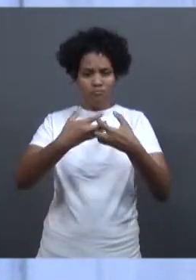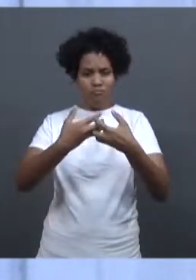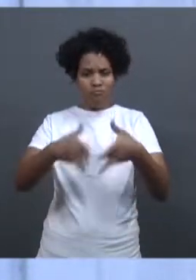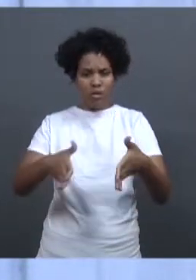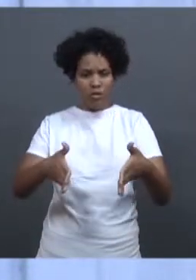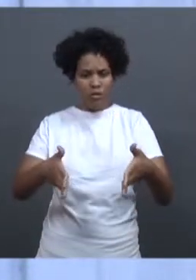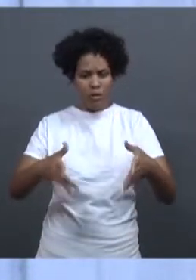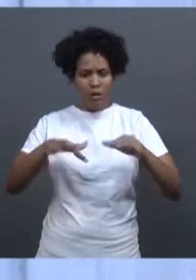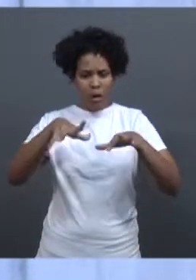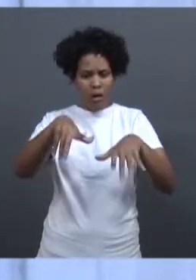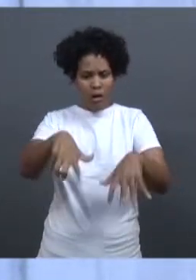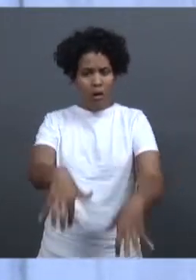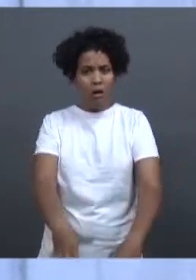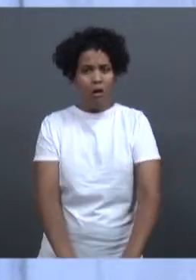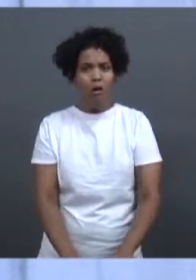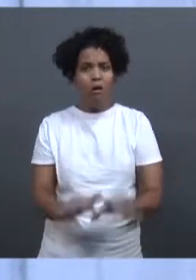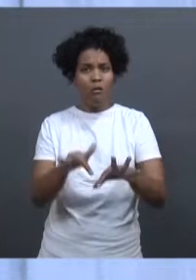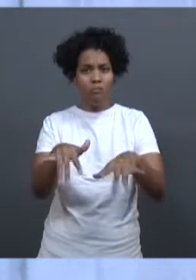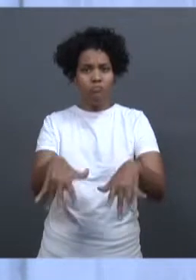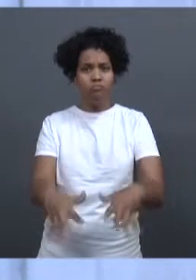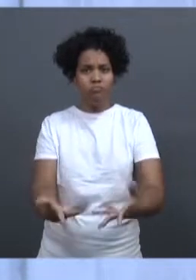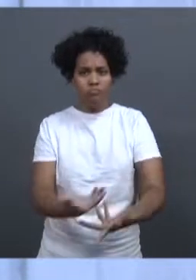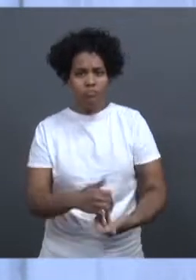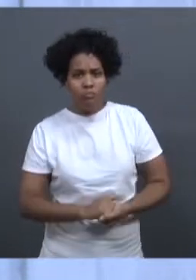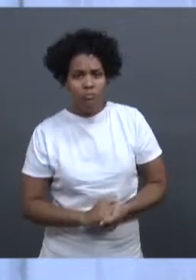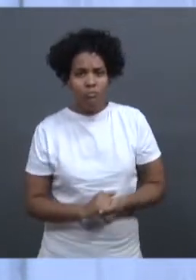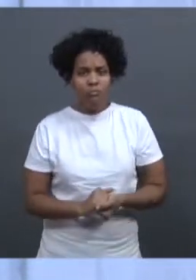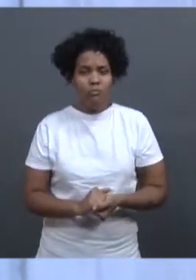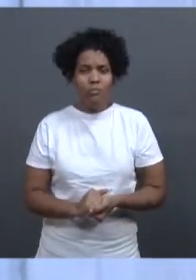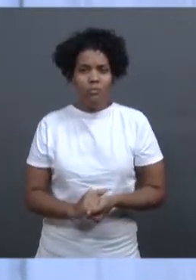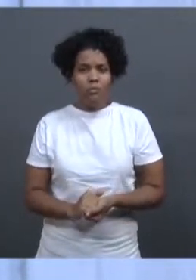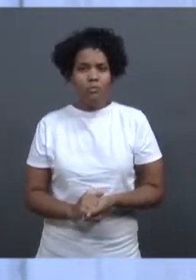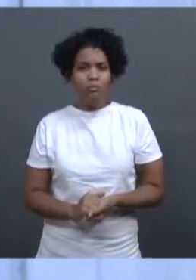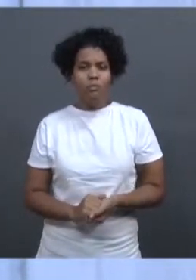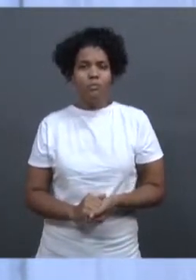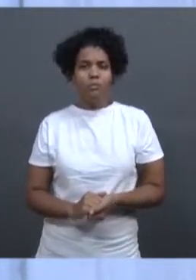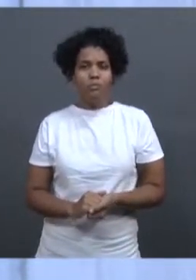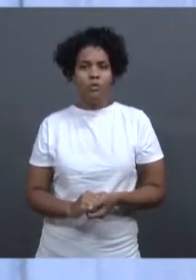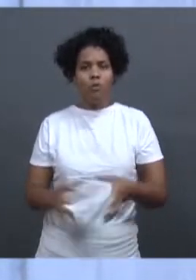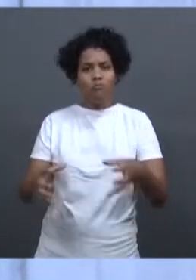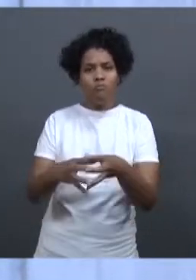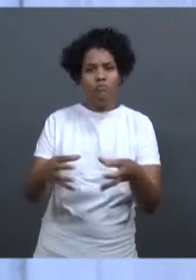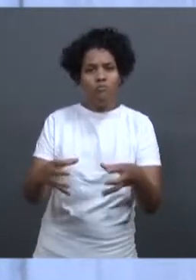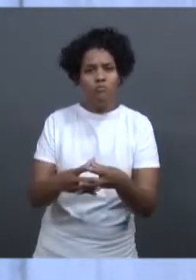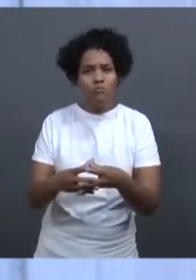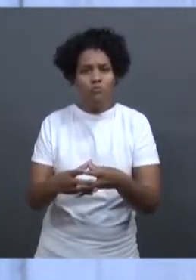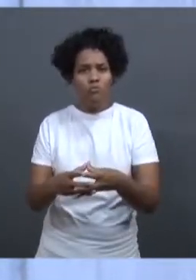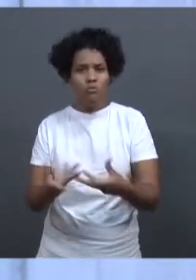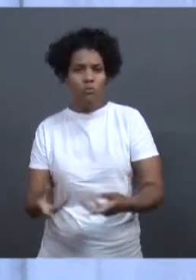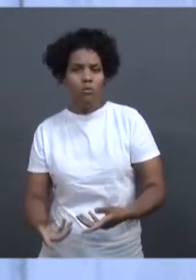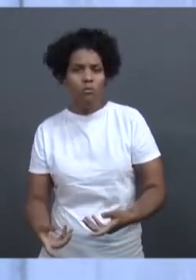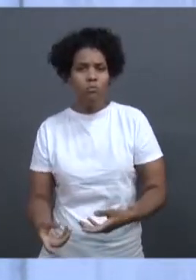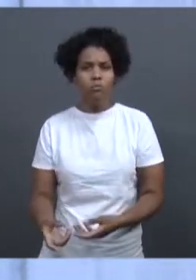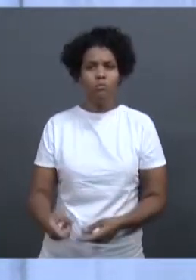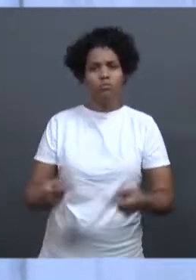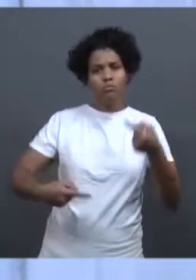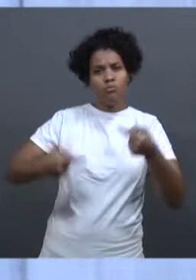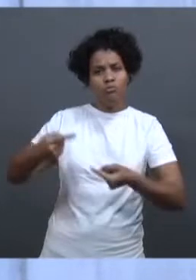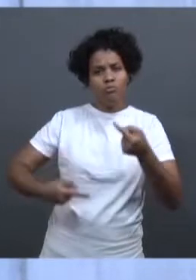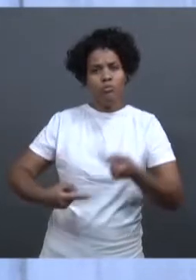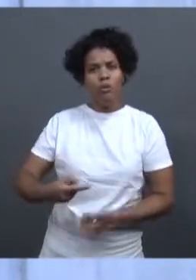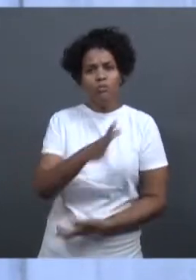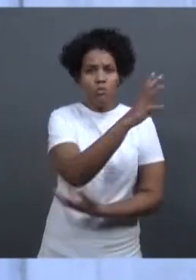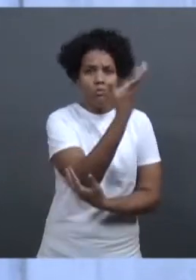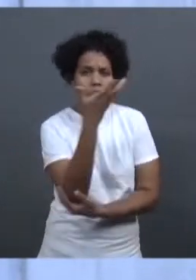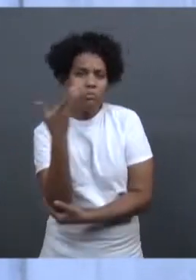pela Vale e pela australiana BHP, o Conselho Estadual de Política Ambiental de Minas Gerais autorizou, na